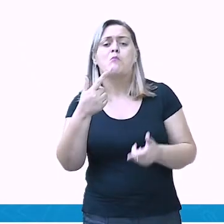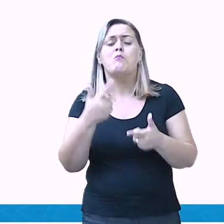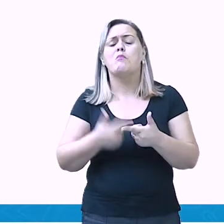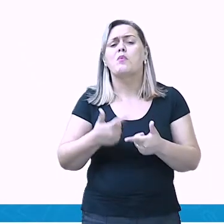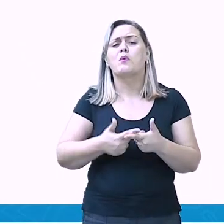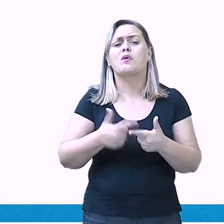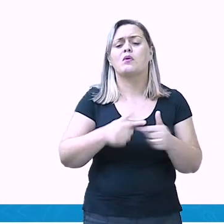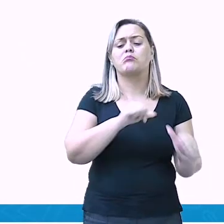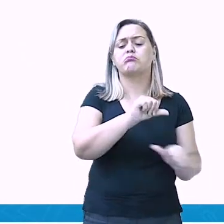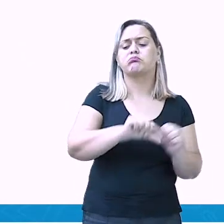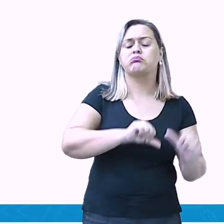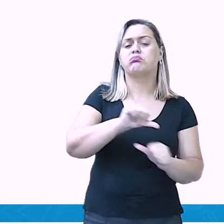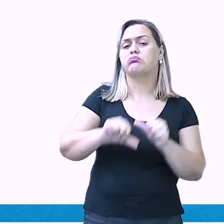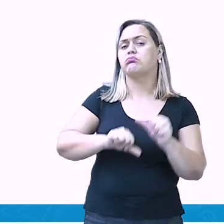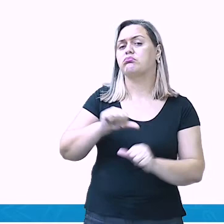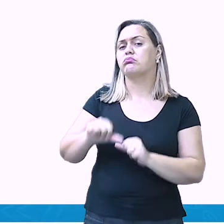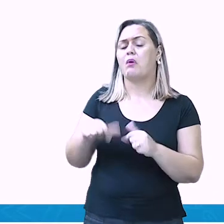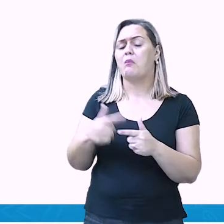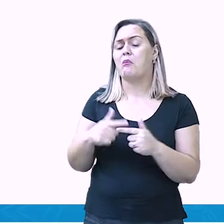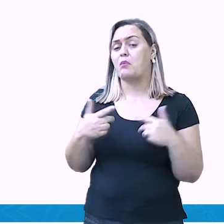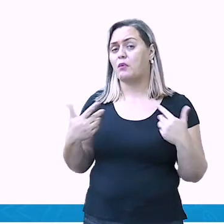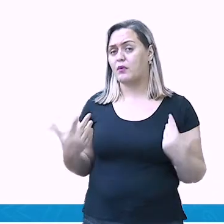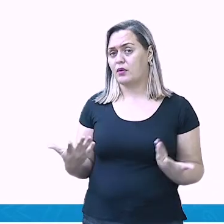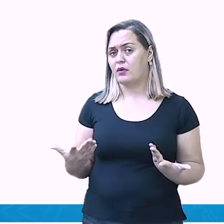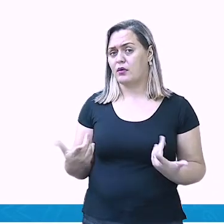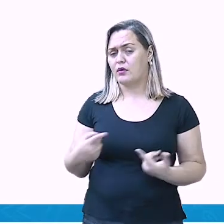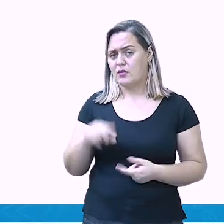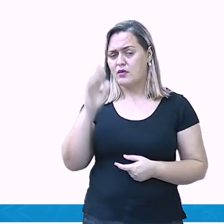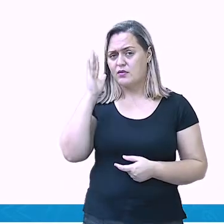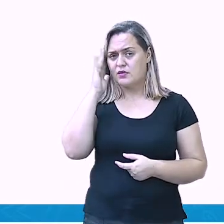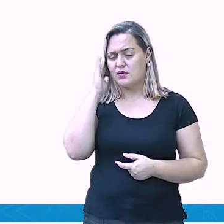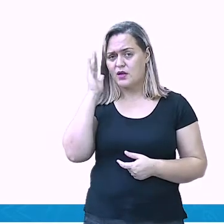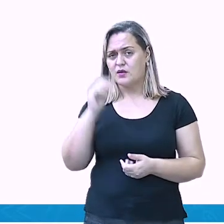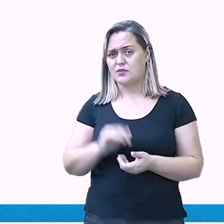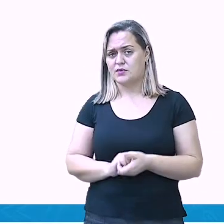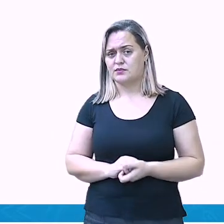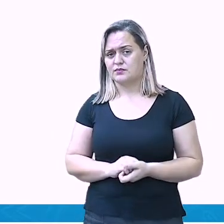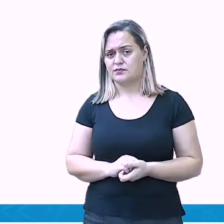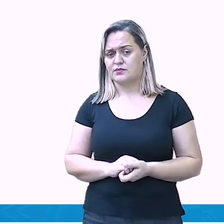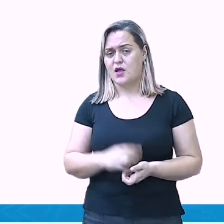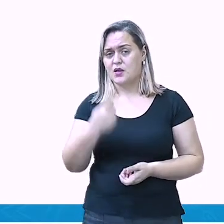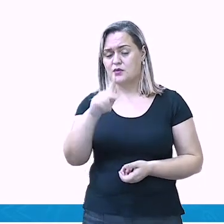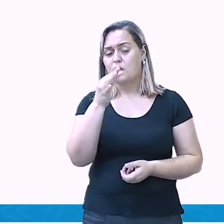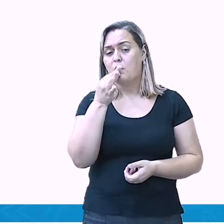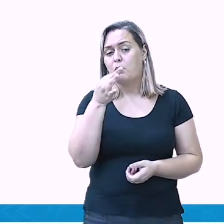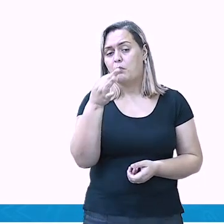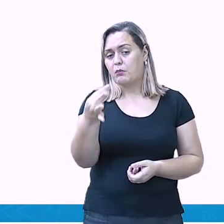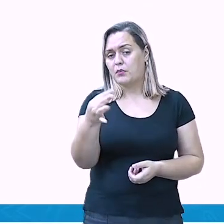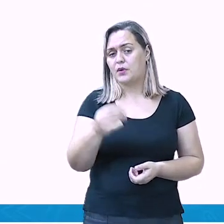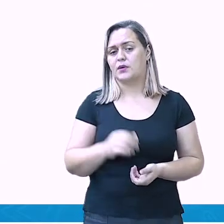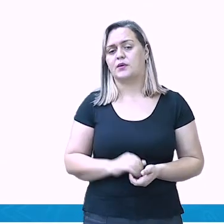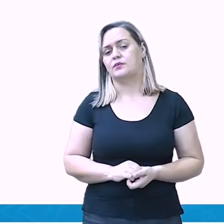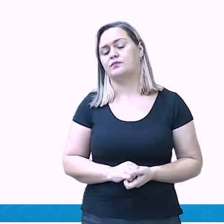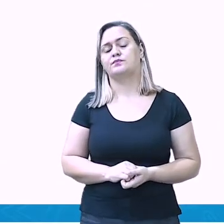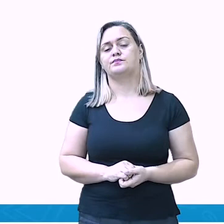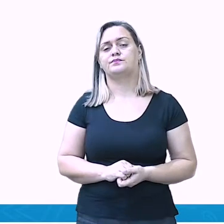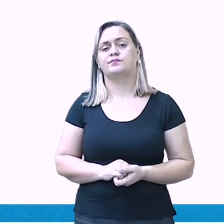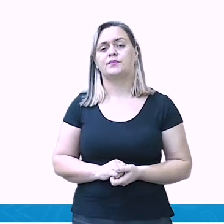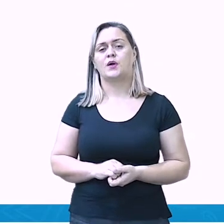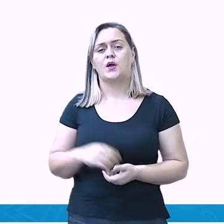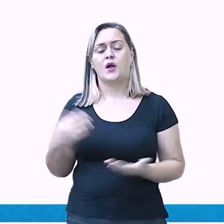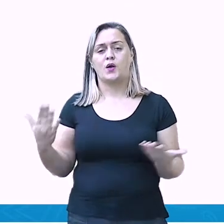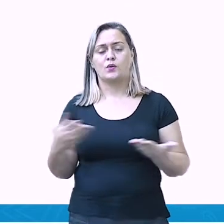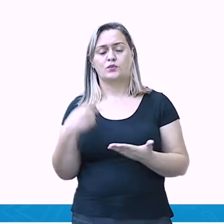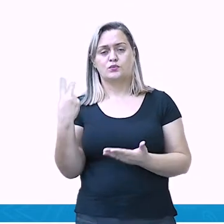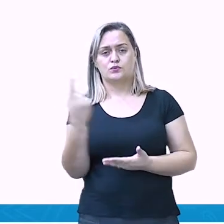Eu já deixei a resposta deste aqui para vocês. E aí, vamos fazer essa leitura? Porque ela tem a ver com o que nós